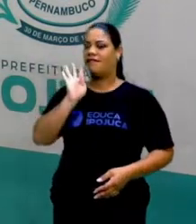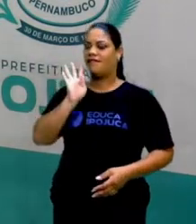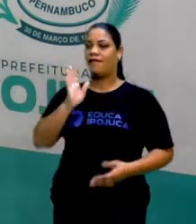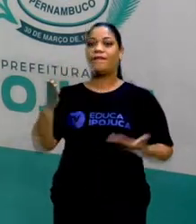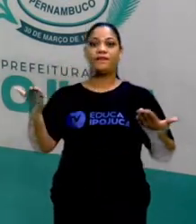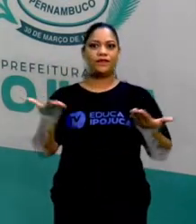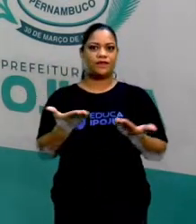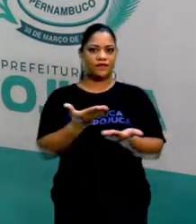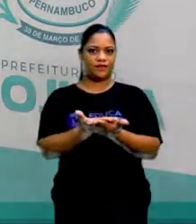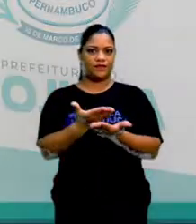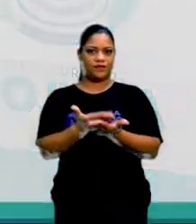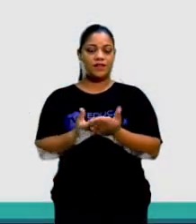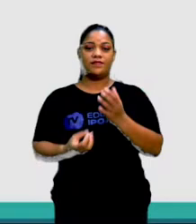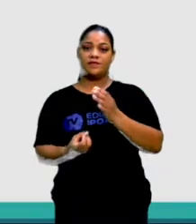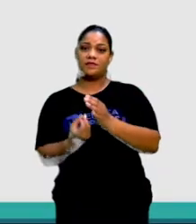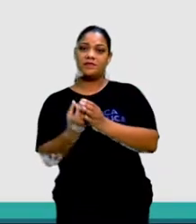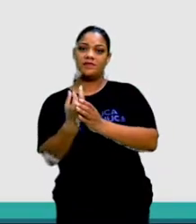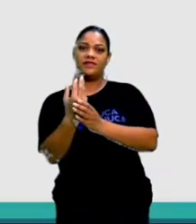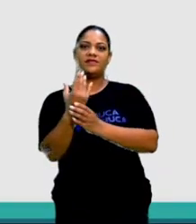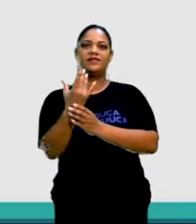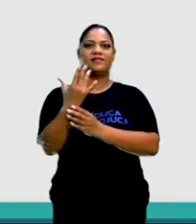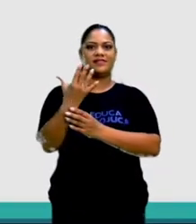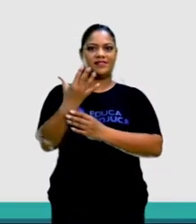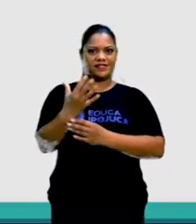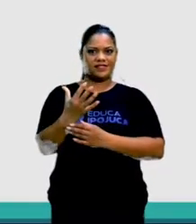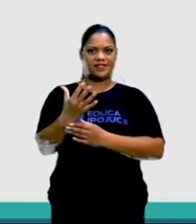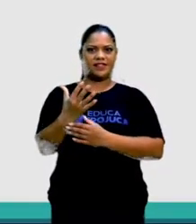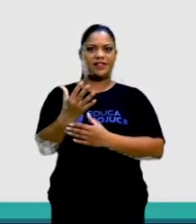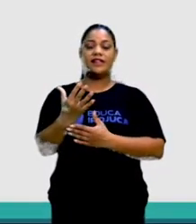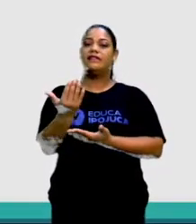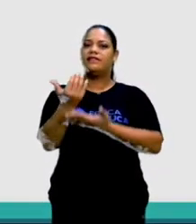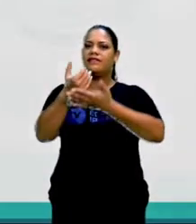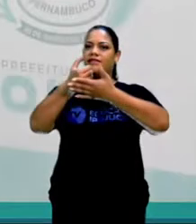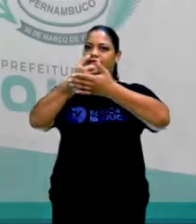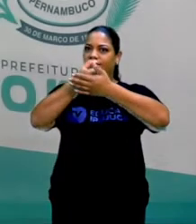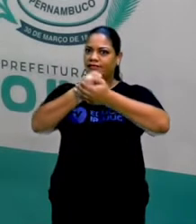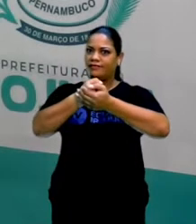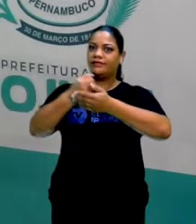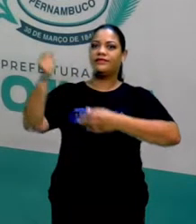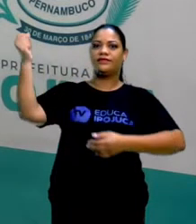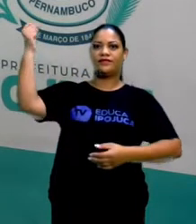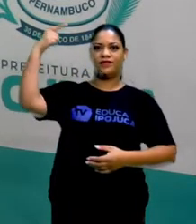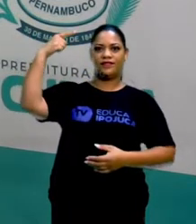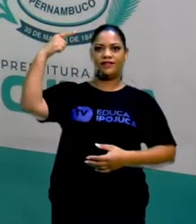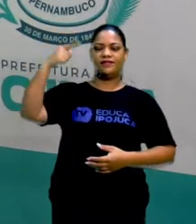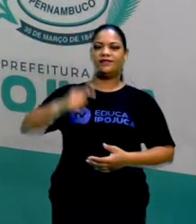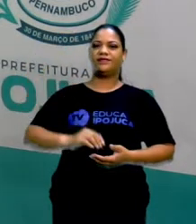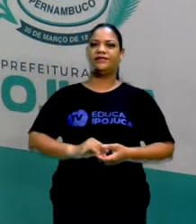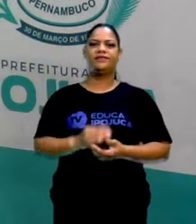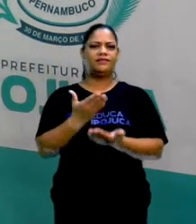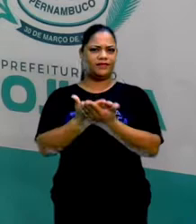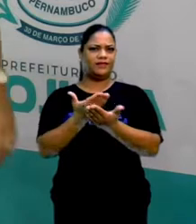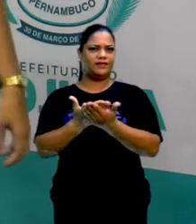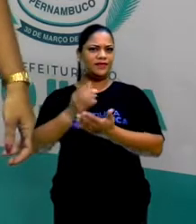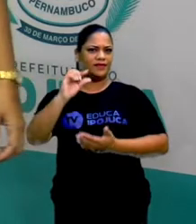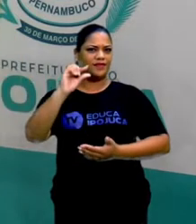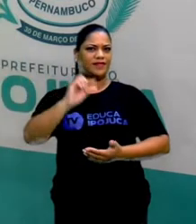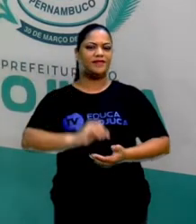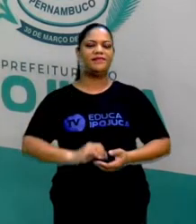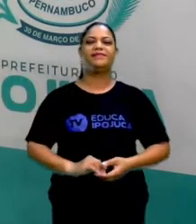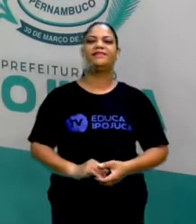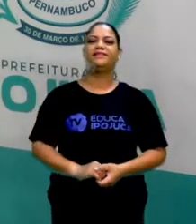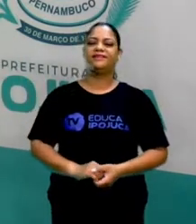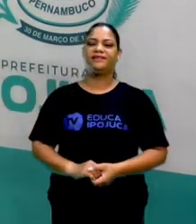Hoje a gente vai ver um pouco sobre as plantas e a proteção do solo. Vamos lá, vamos estudar um pouquinho sobre isso.